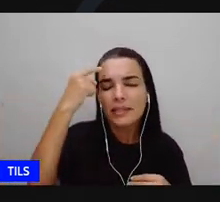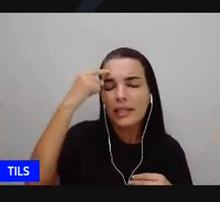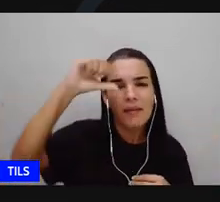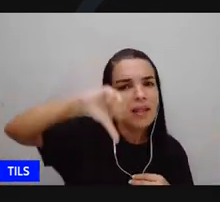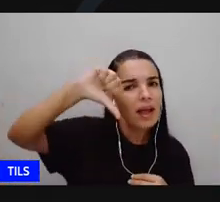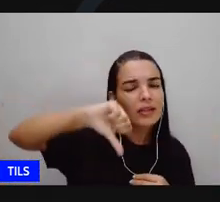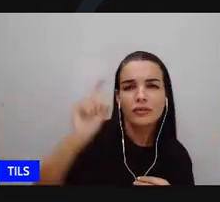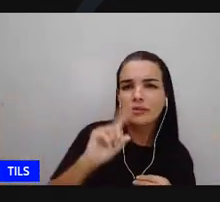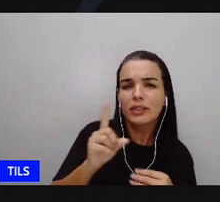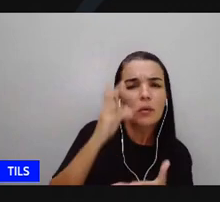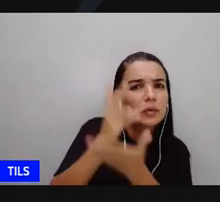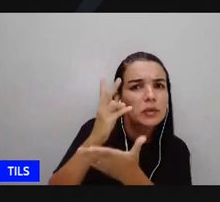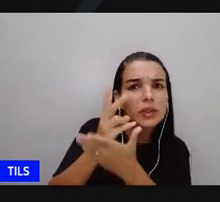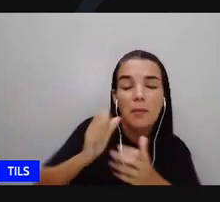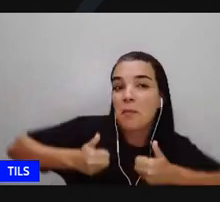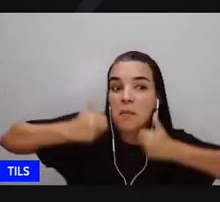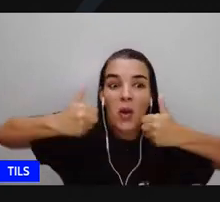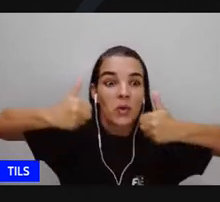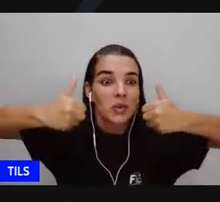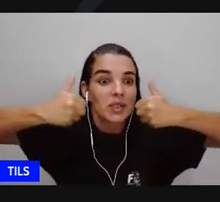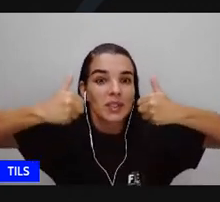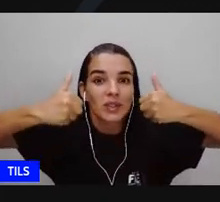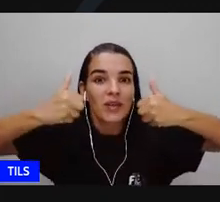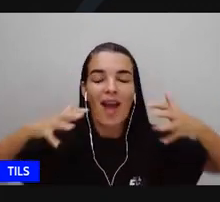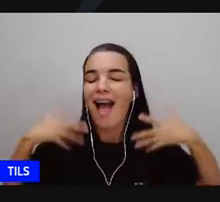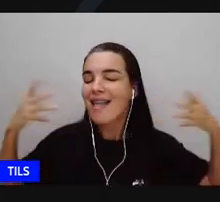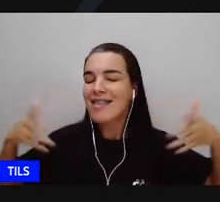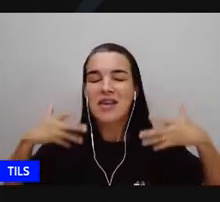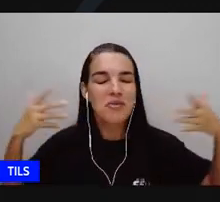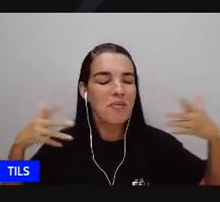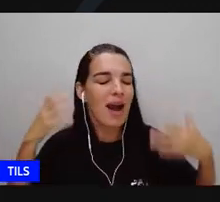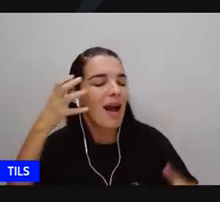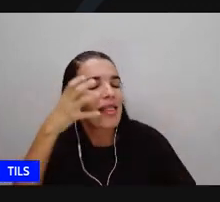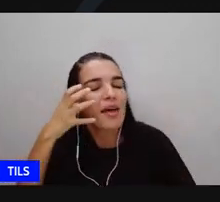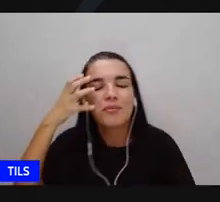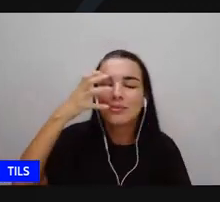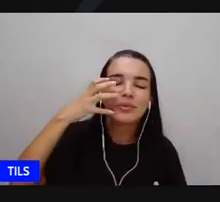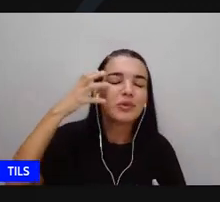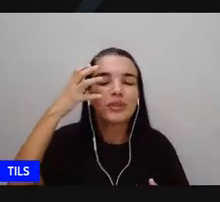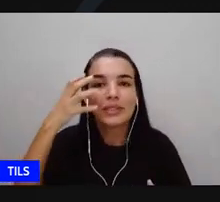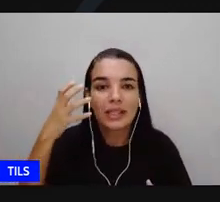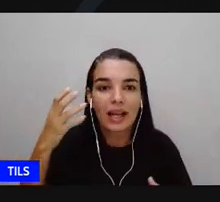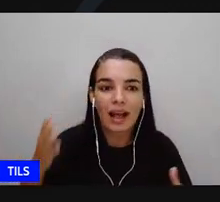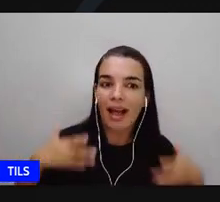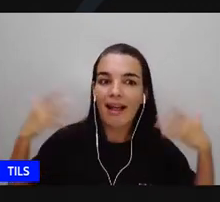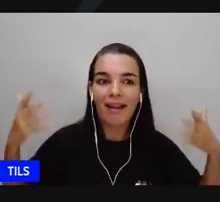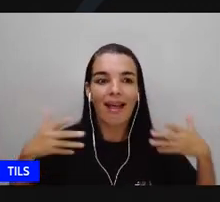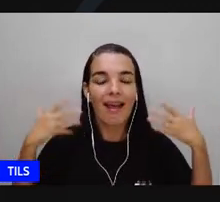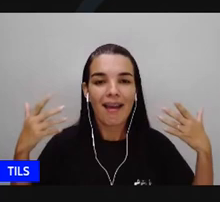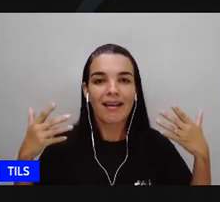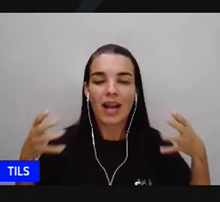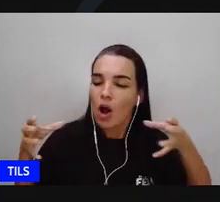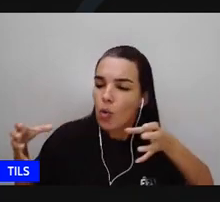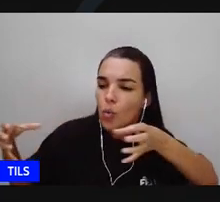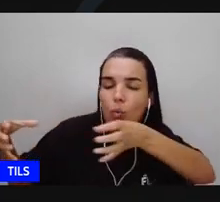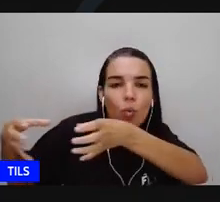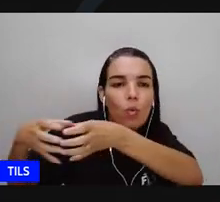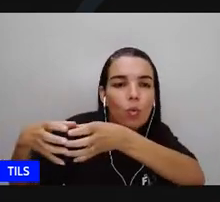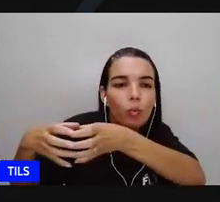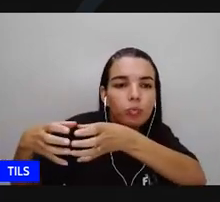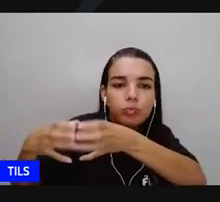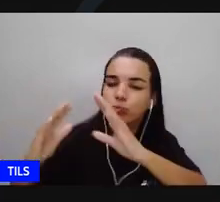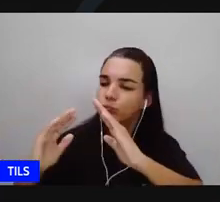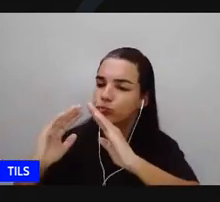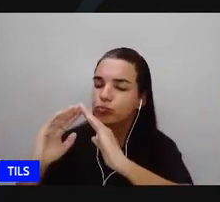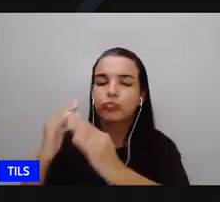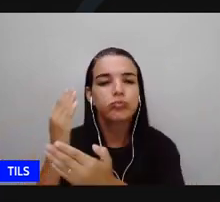cantava num ritmo animado a vida da comunidade a vida dela a vida do poca então toda a